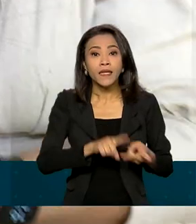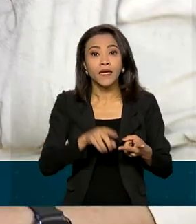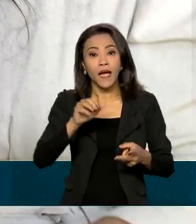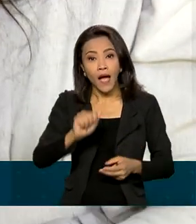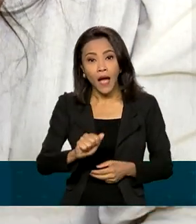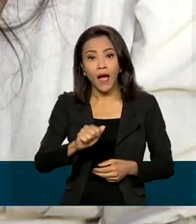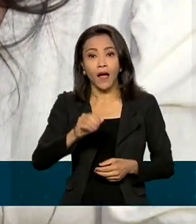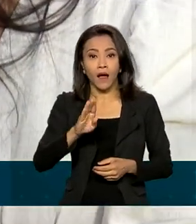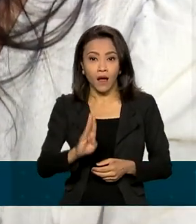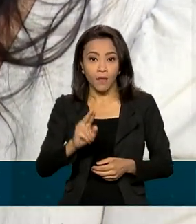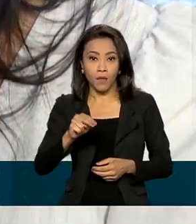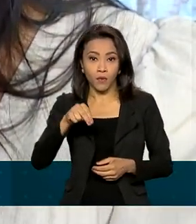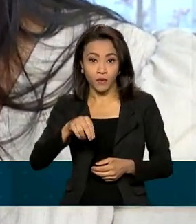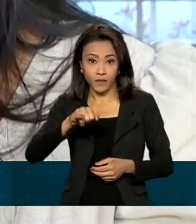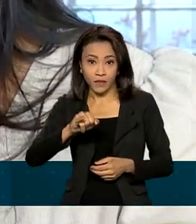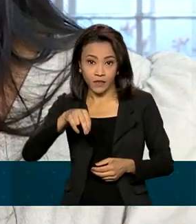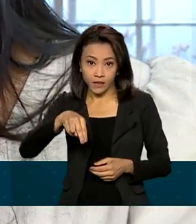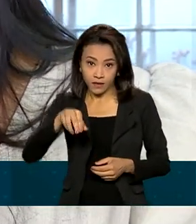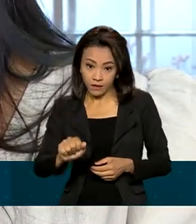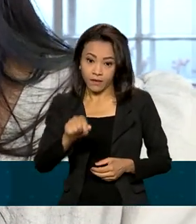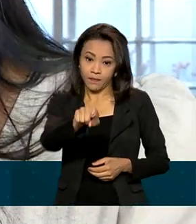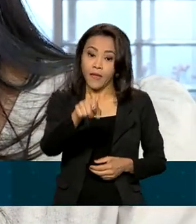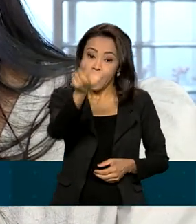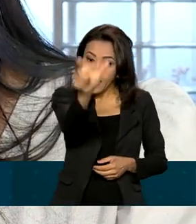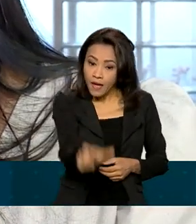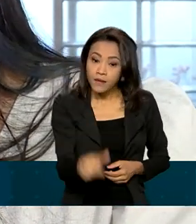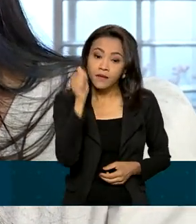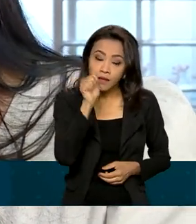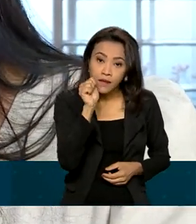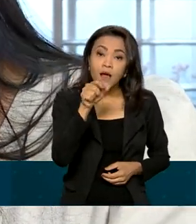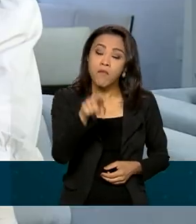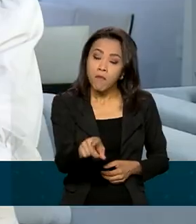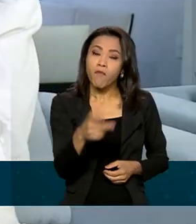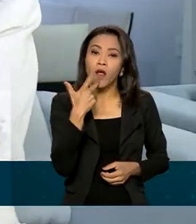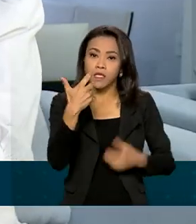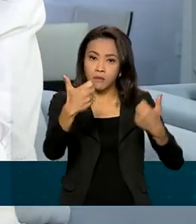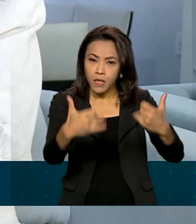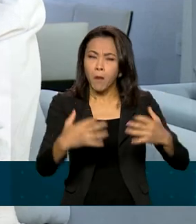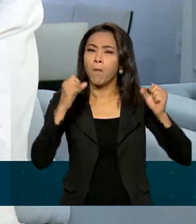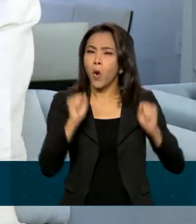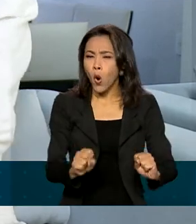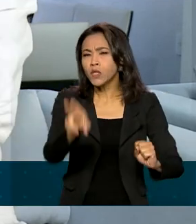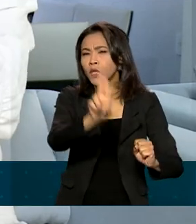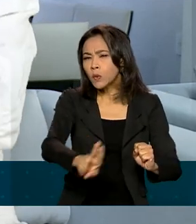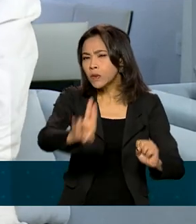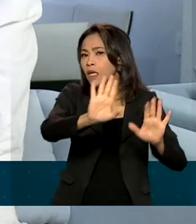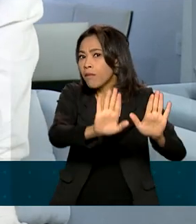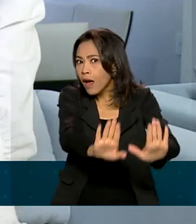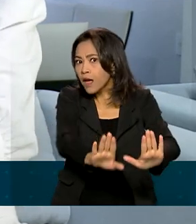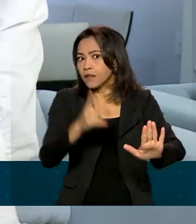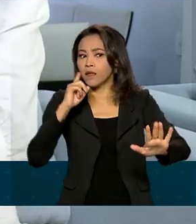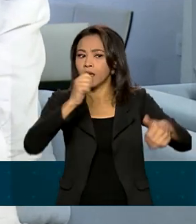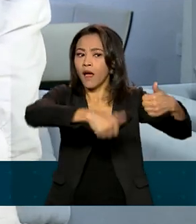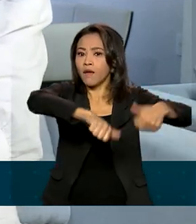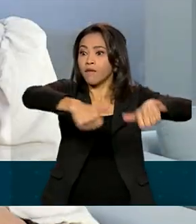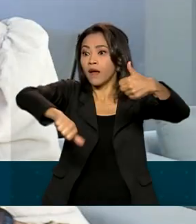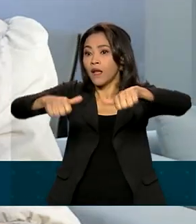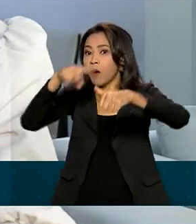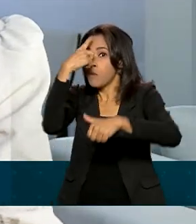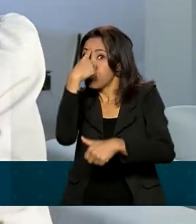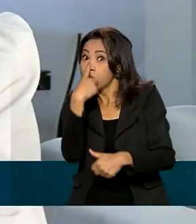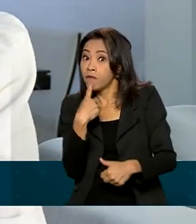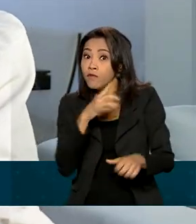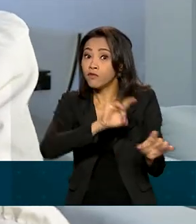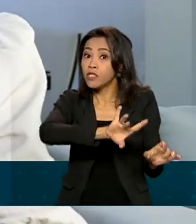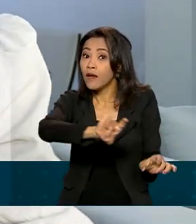Para a nutricionista Glaucia, a suplementação pode ser usada, mas deve ser avaliada de forma individual. Como